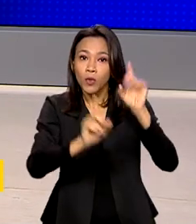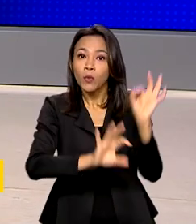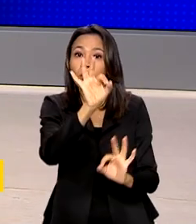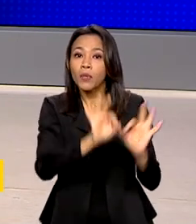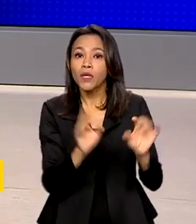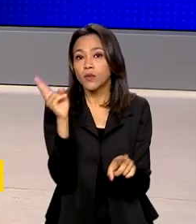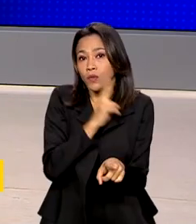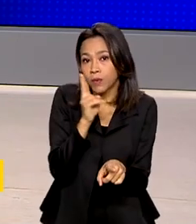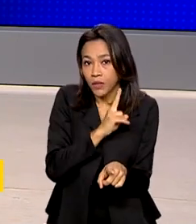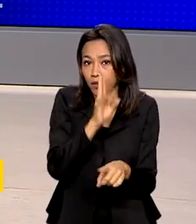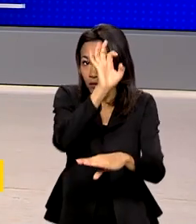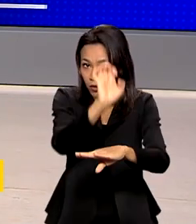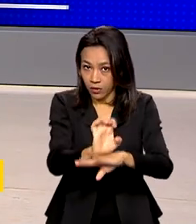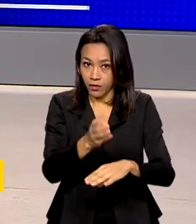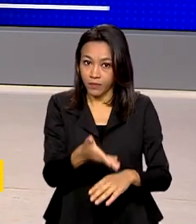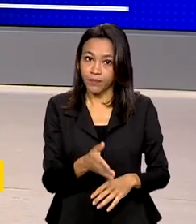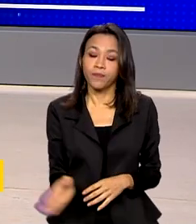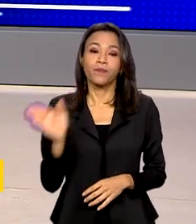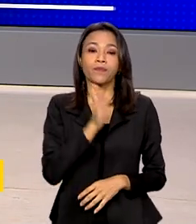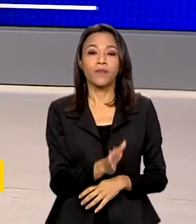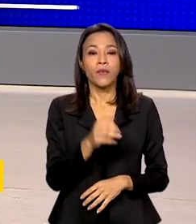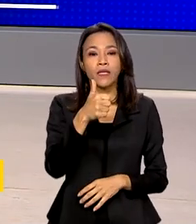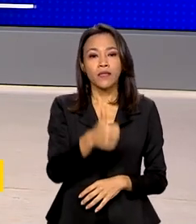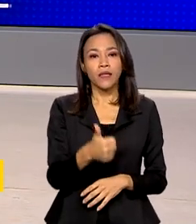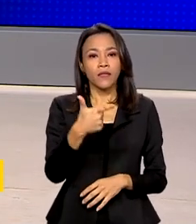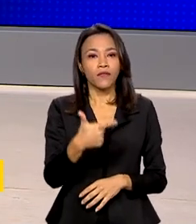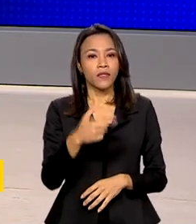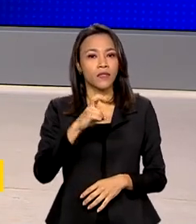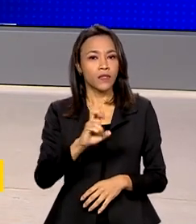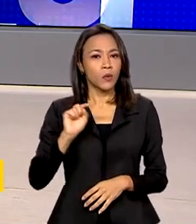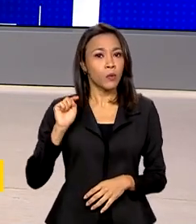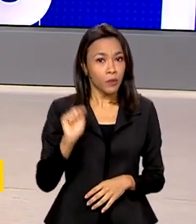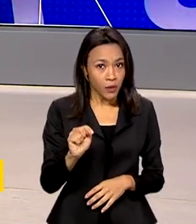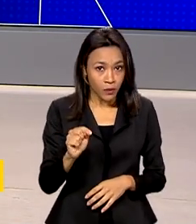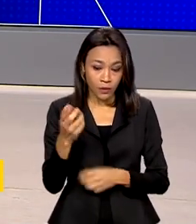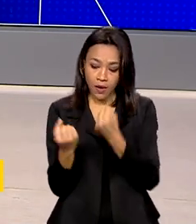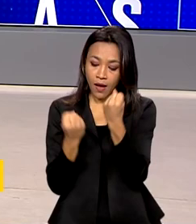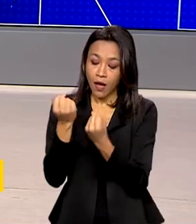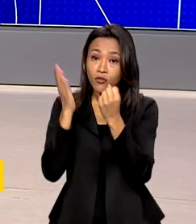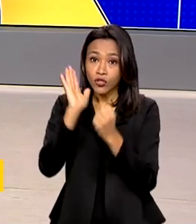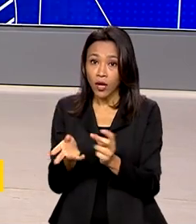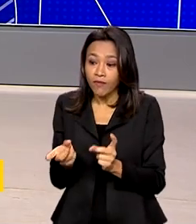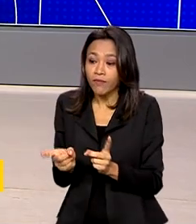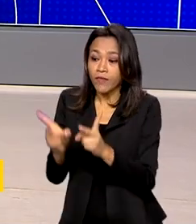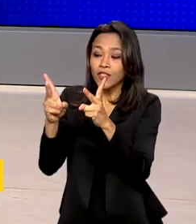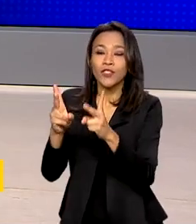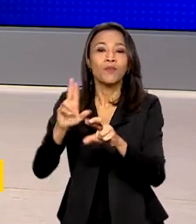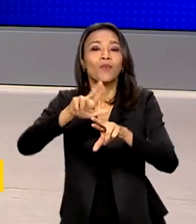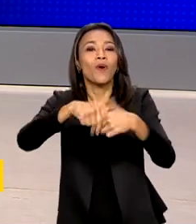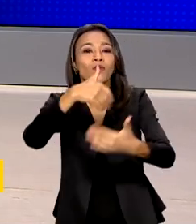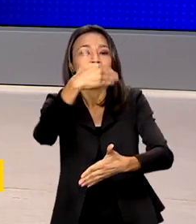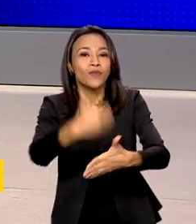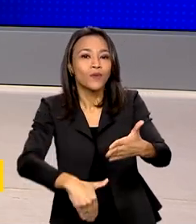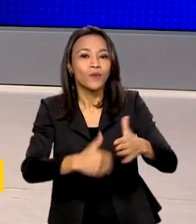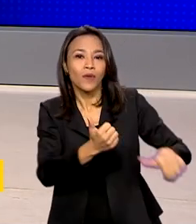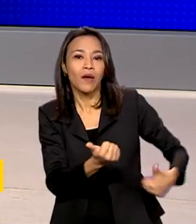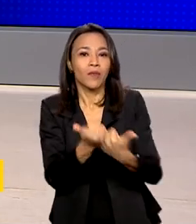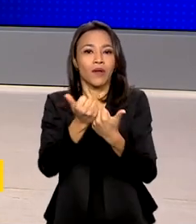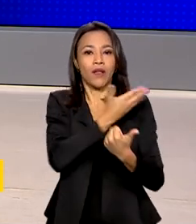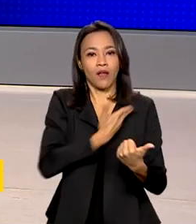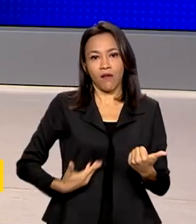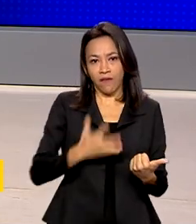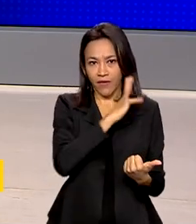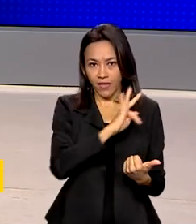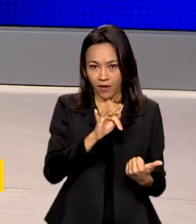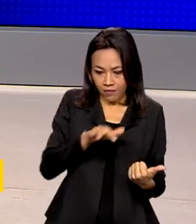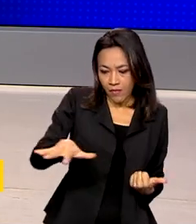Cerca de 125 mil carros foram vendidos com desconto por meio do incentivo do governo federal para o